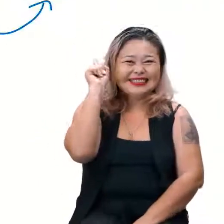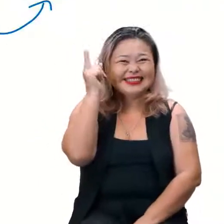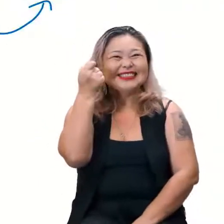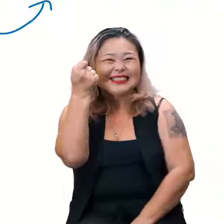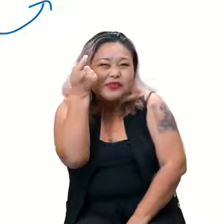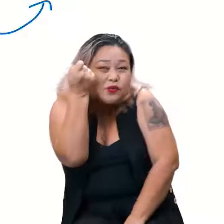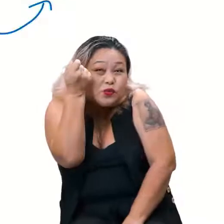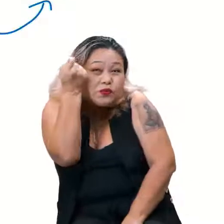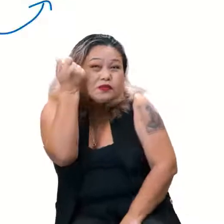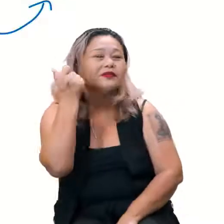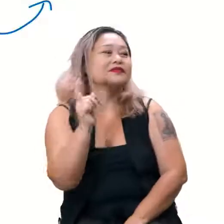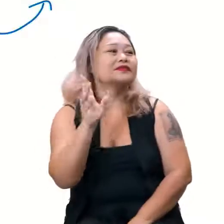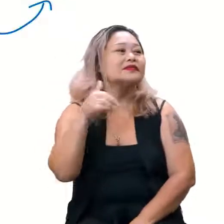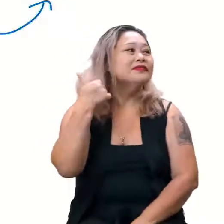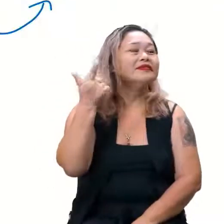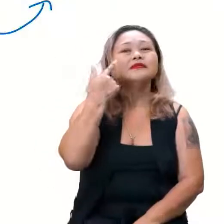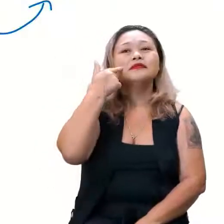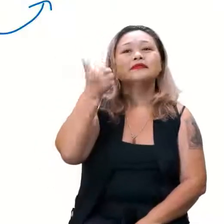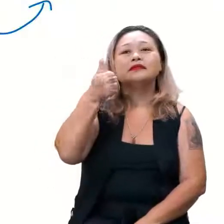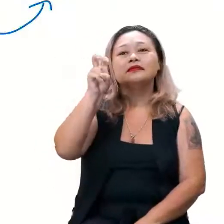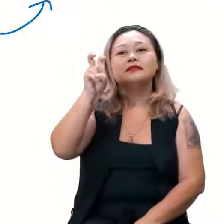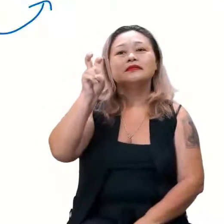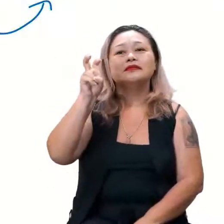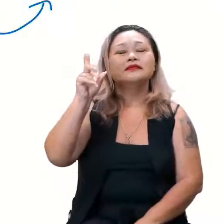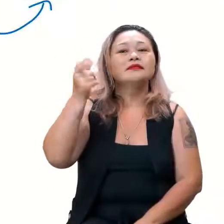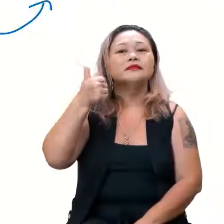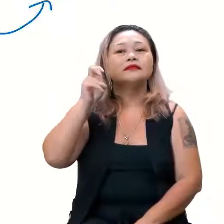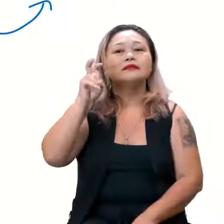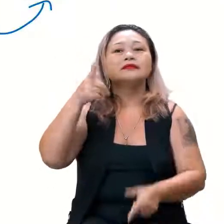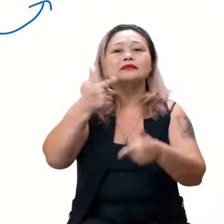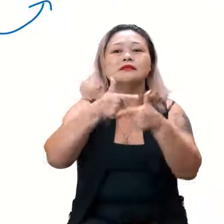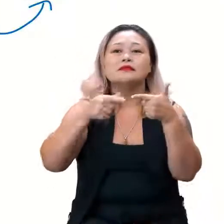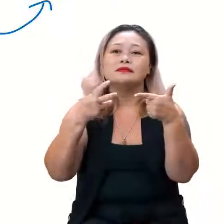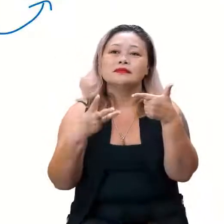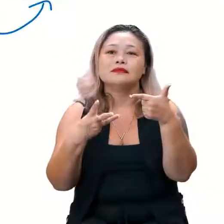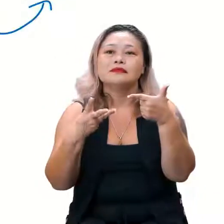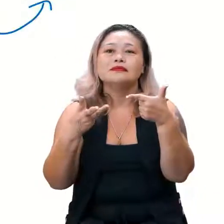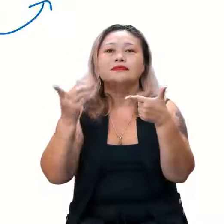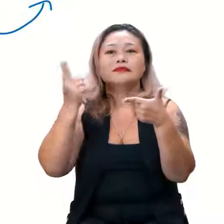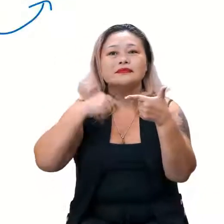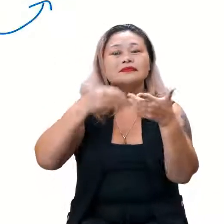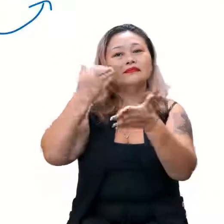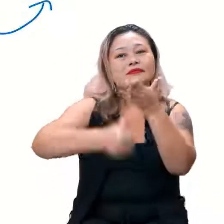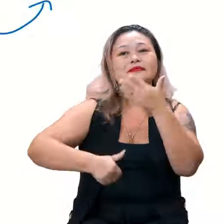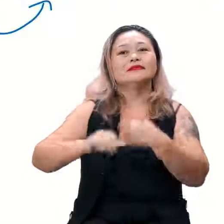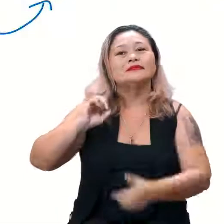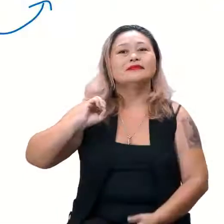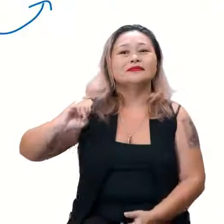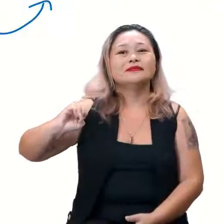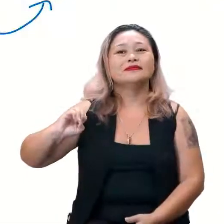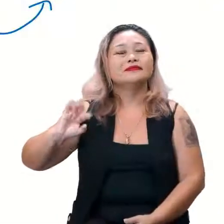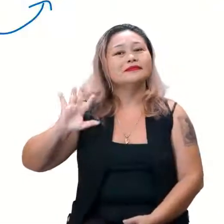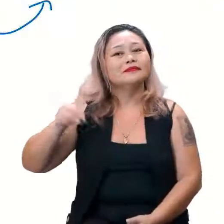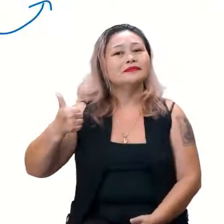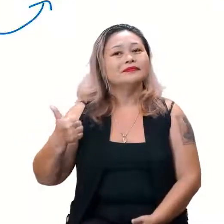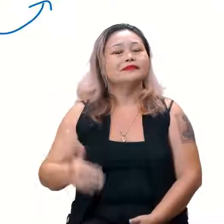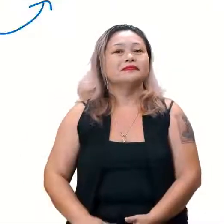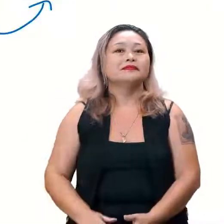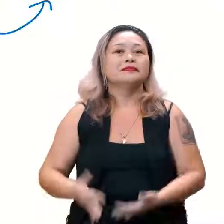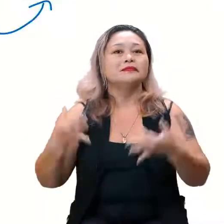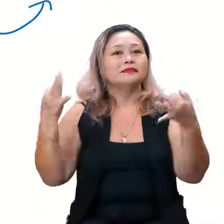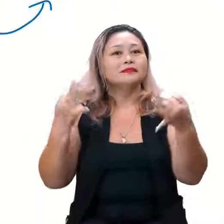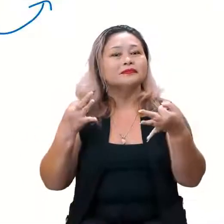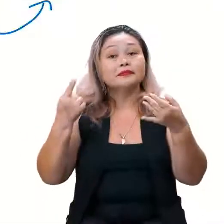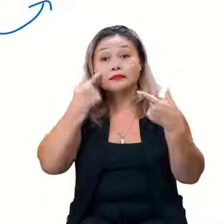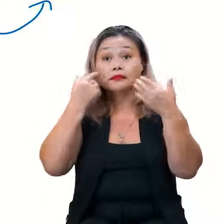pulga. Esse 15, vamos substituir aqui. 15 dividido por 3? 5. 5 menos 5? Zero. Zero. Então, deu certo. Perfeito. Então, você viu